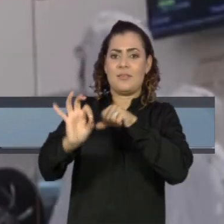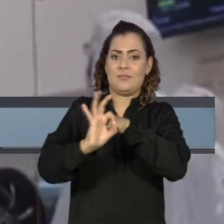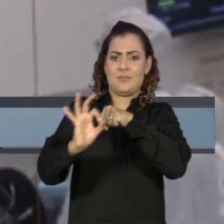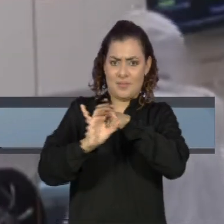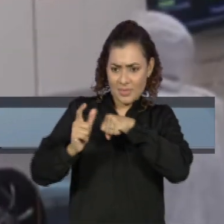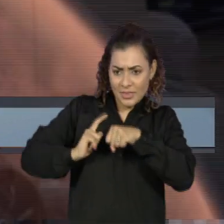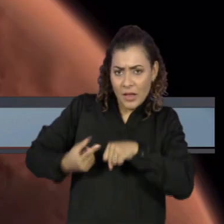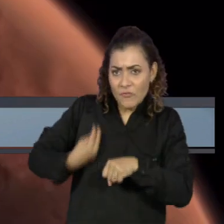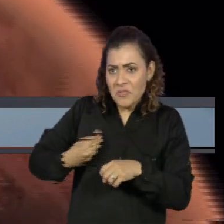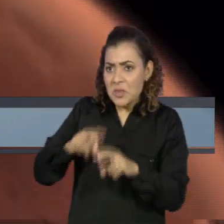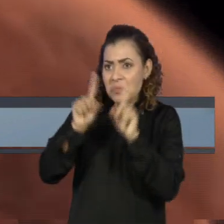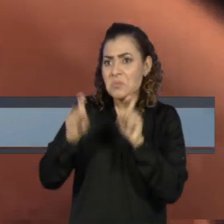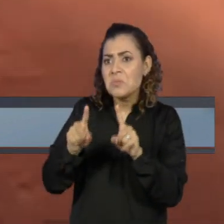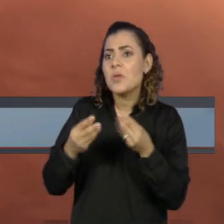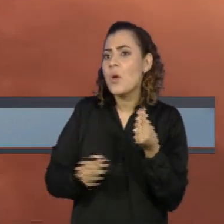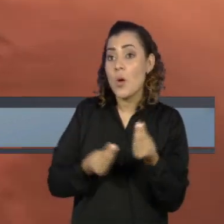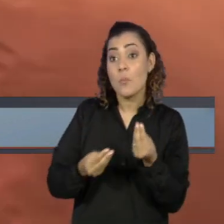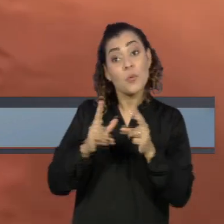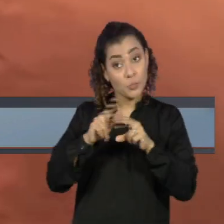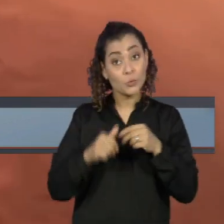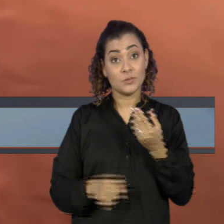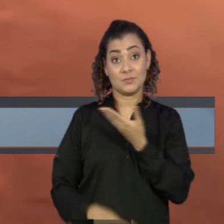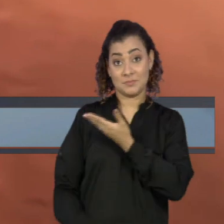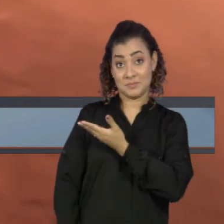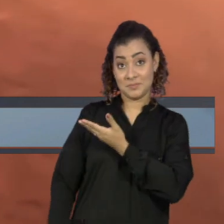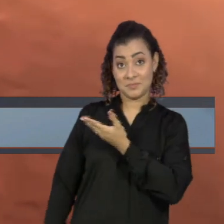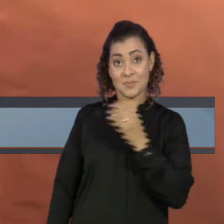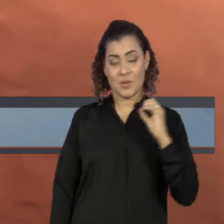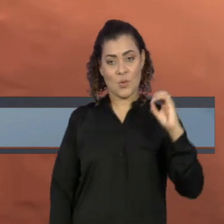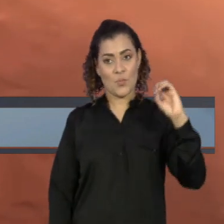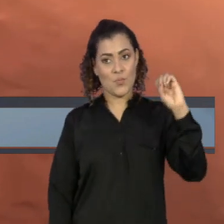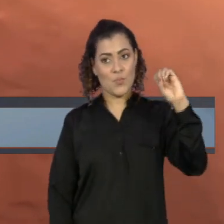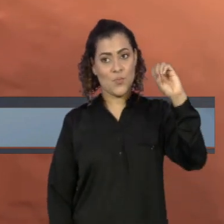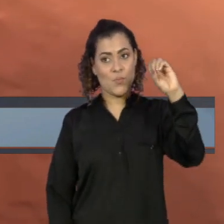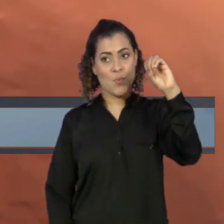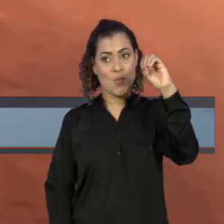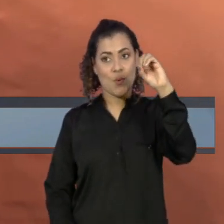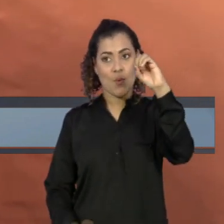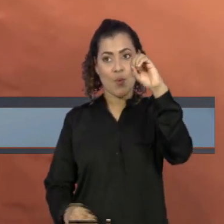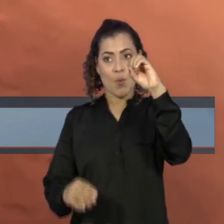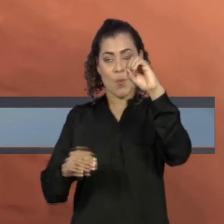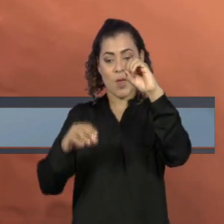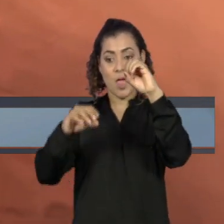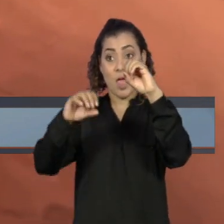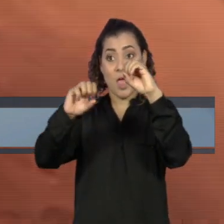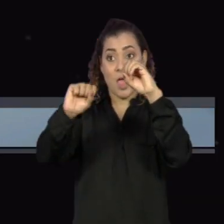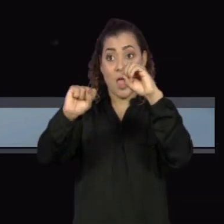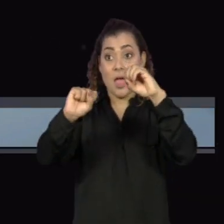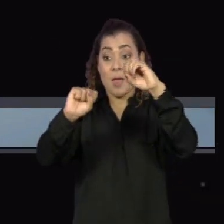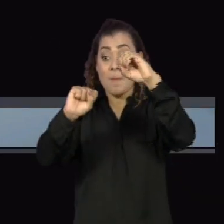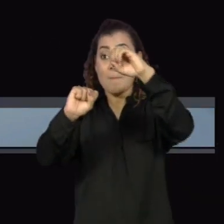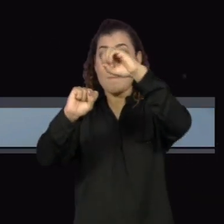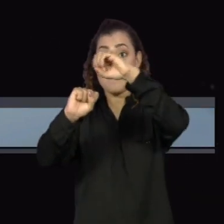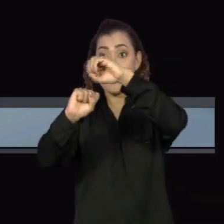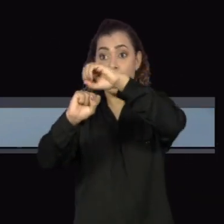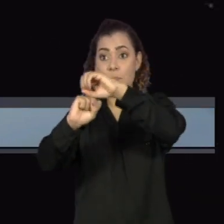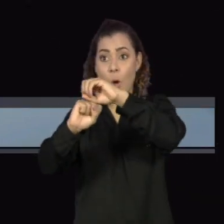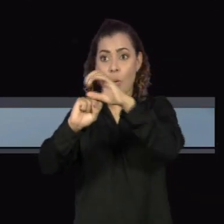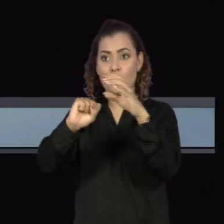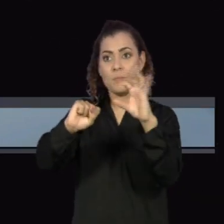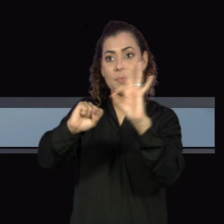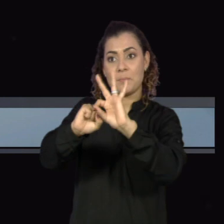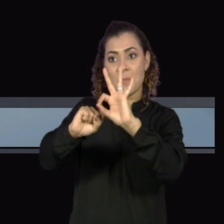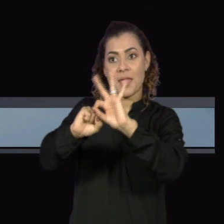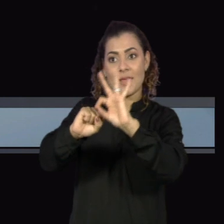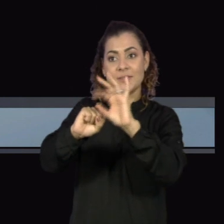de vida no planeta. Para isso, a sonda vai recolher e armazenar, com a ajuda de uma broca, amostras de rocha e solo que poderão ser